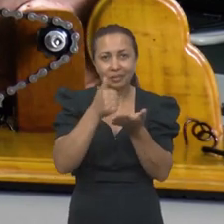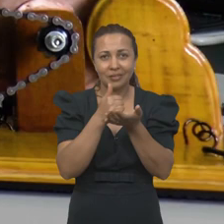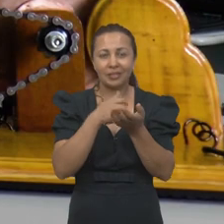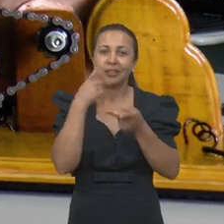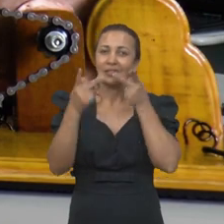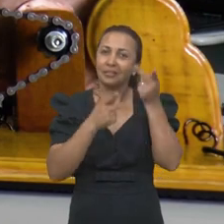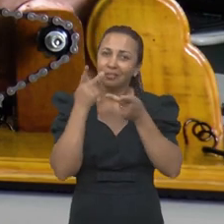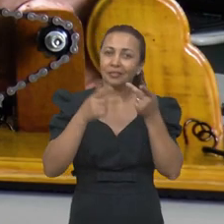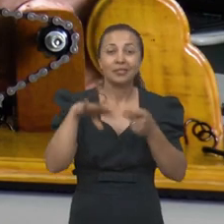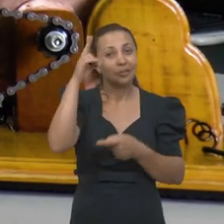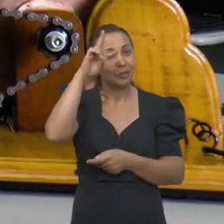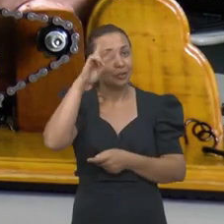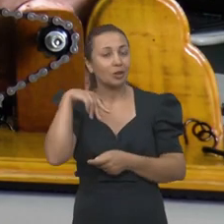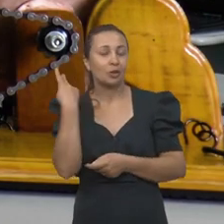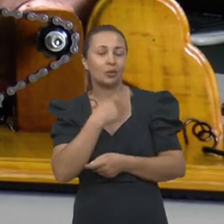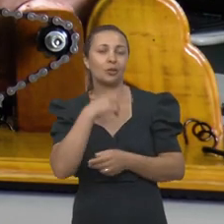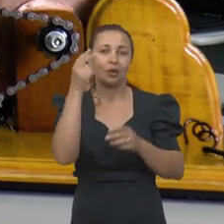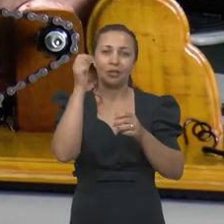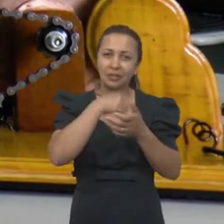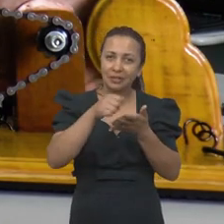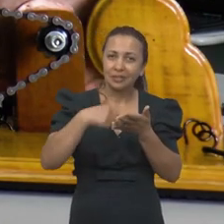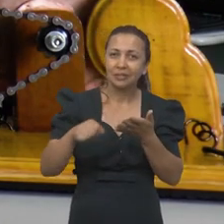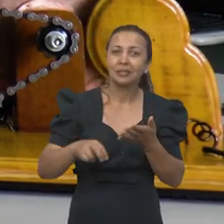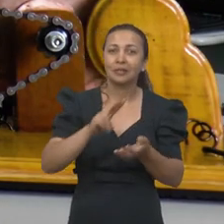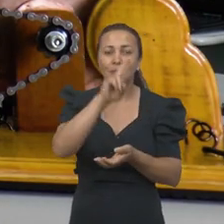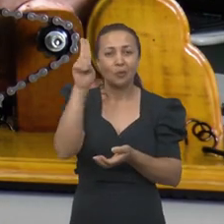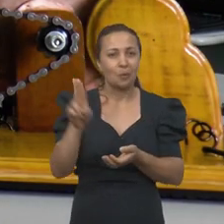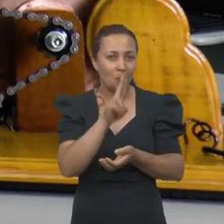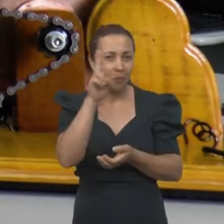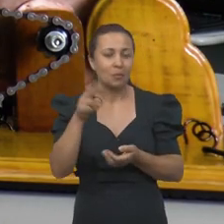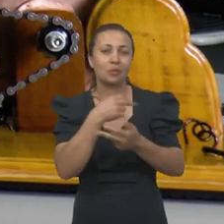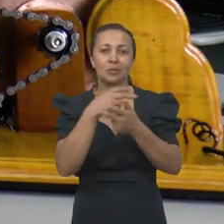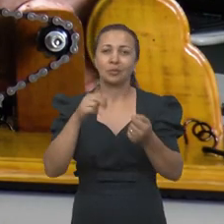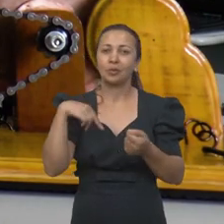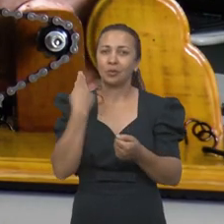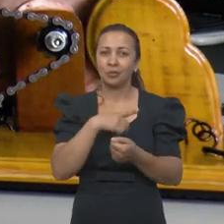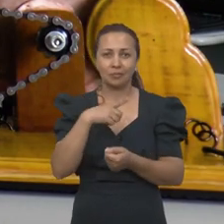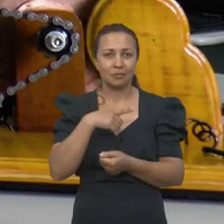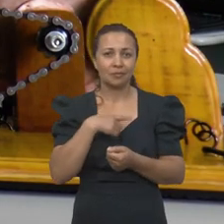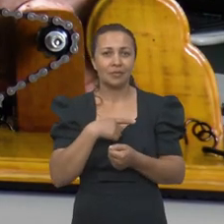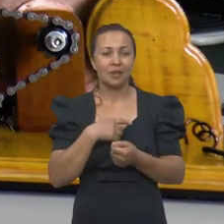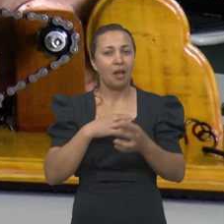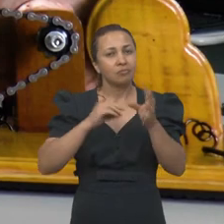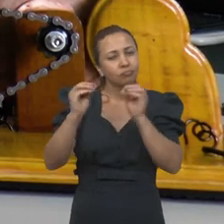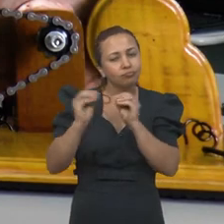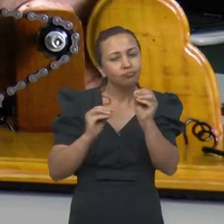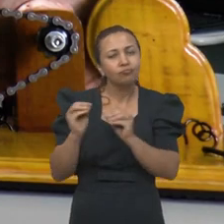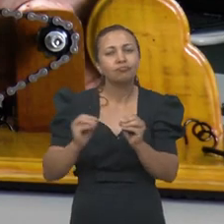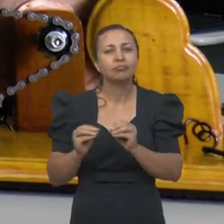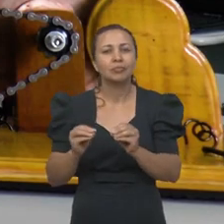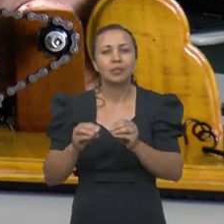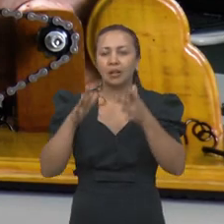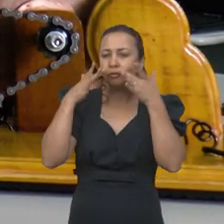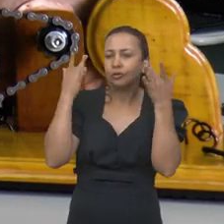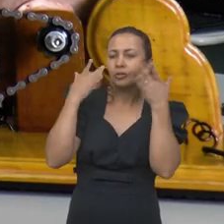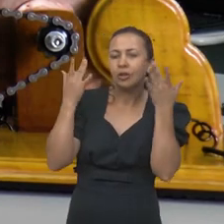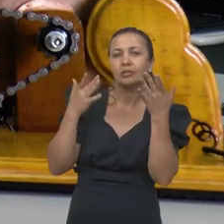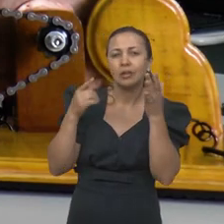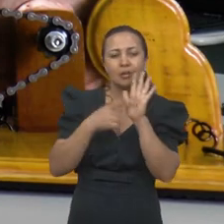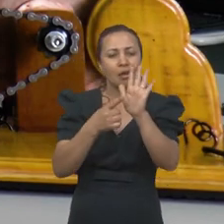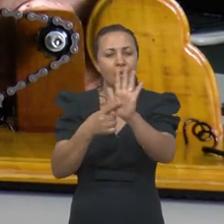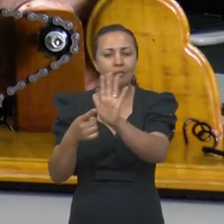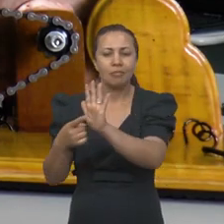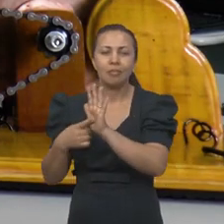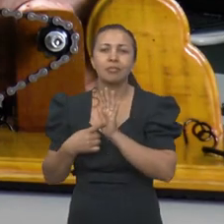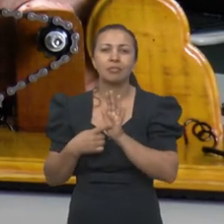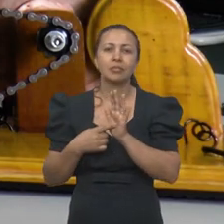baseia nas narrativas históricas que a gente escreve, usa os equipamentos que a gente tem e monta peças teatrais em que